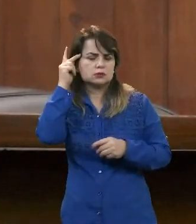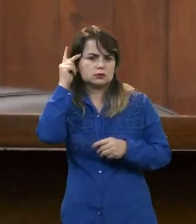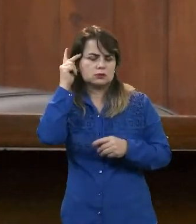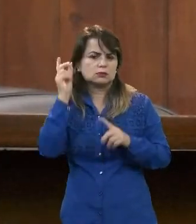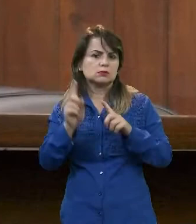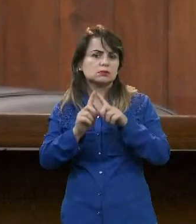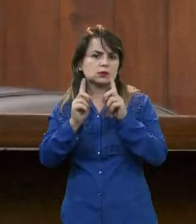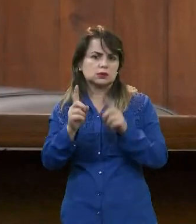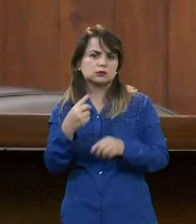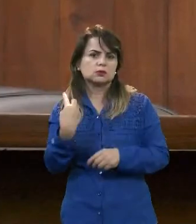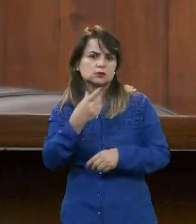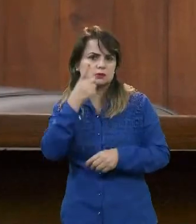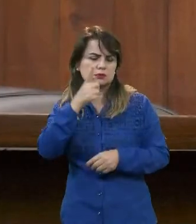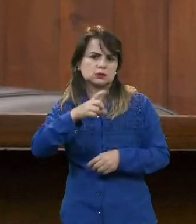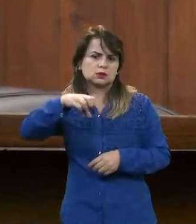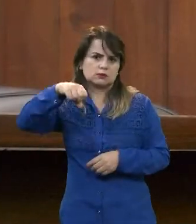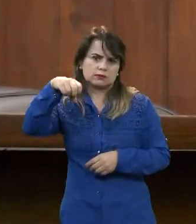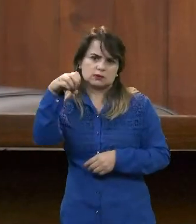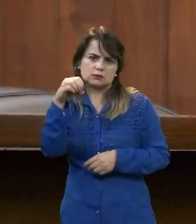% dos casos.